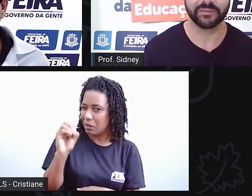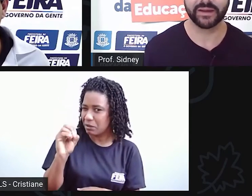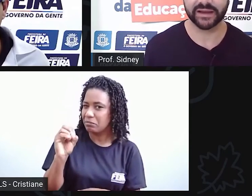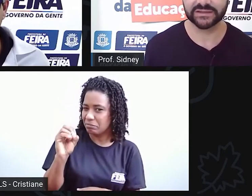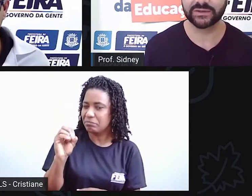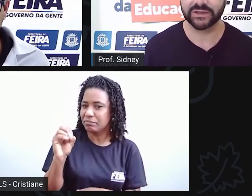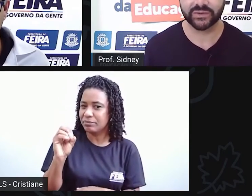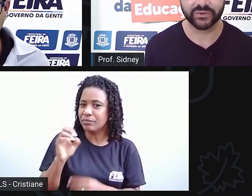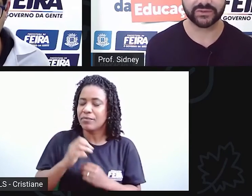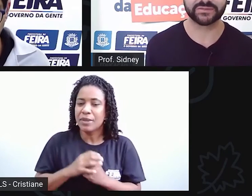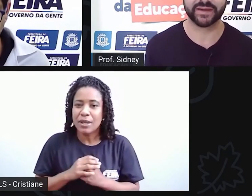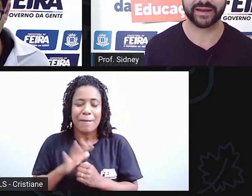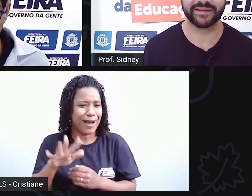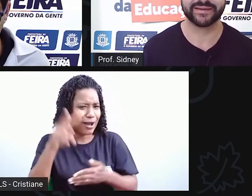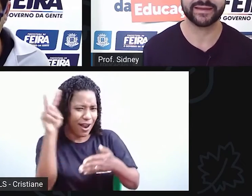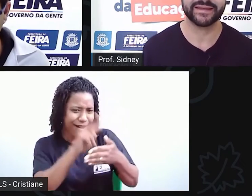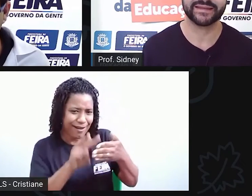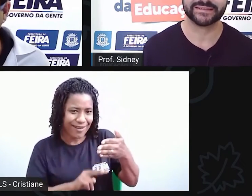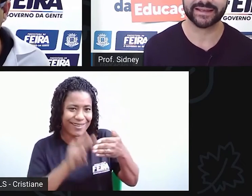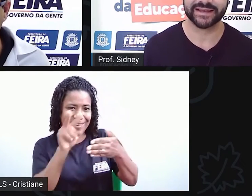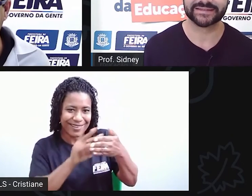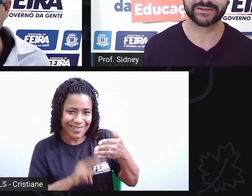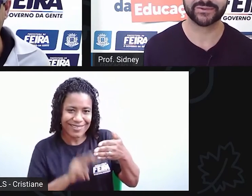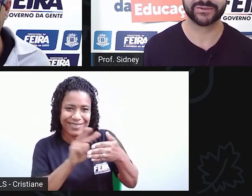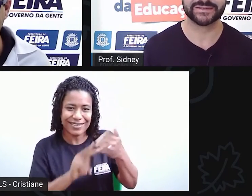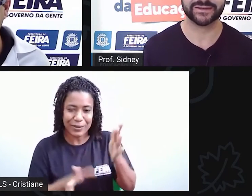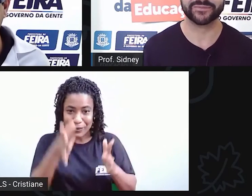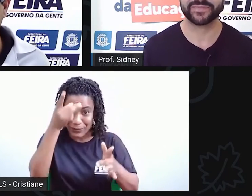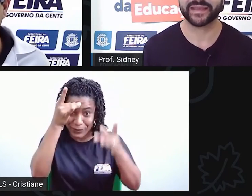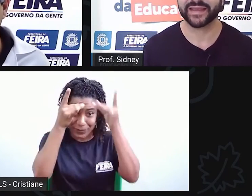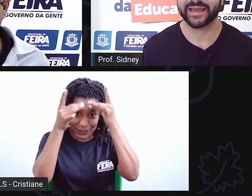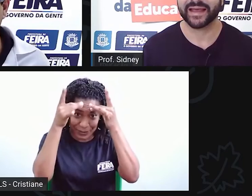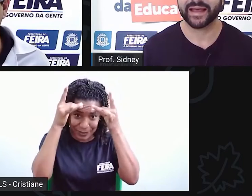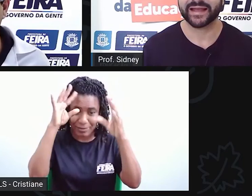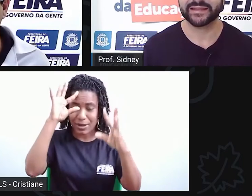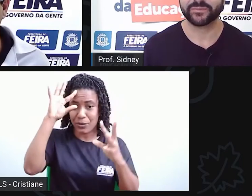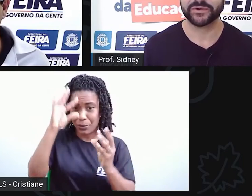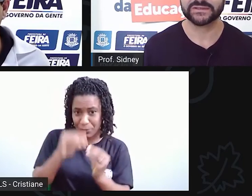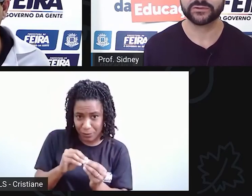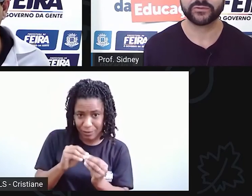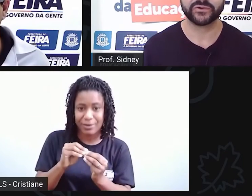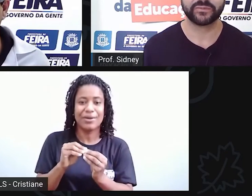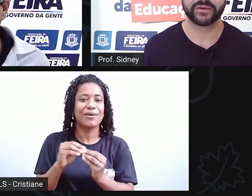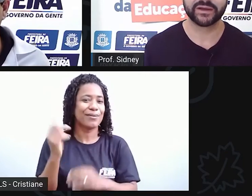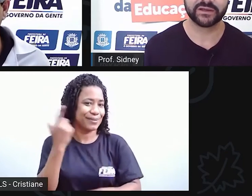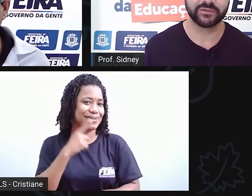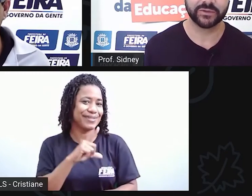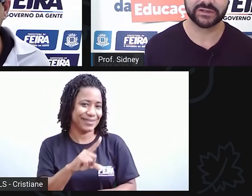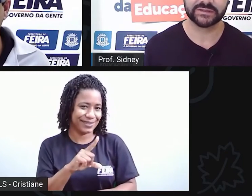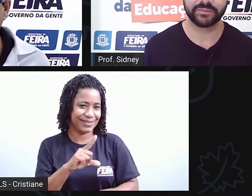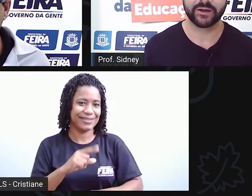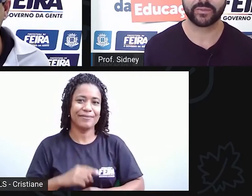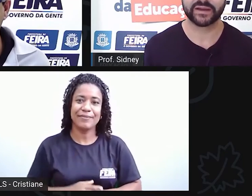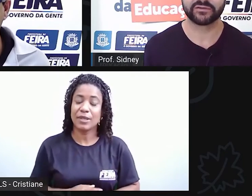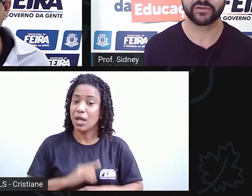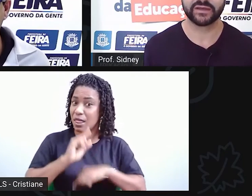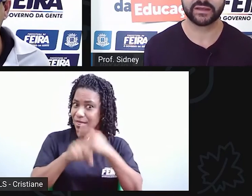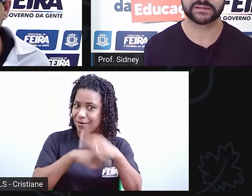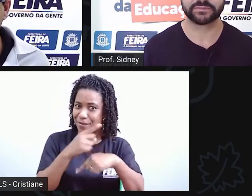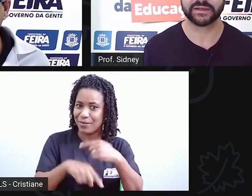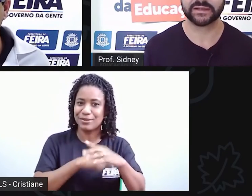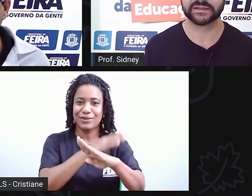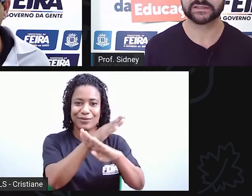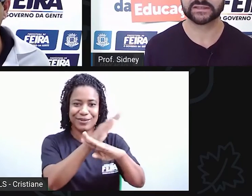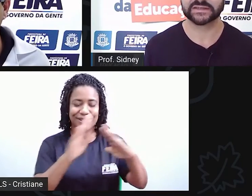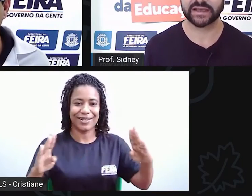Mas eu li todos para chegar a essa conclusão. Depois eu fui para o arquivo municipal para ver